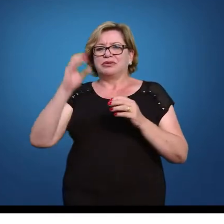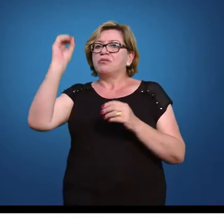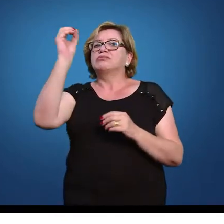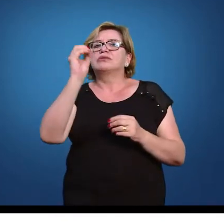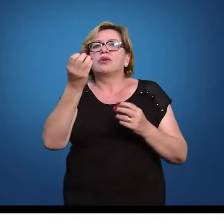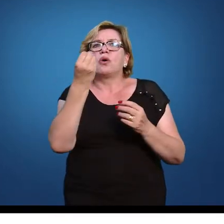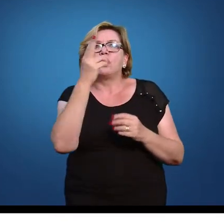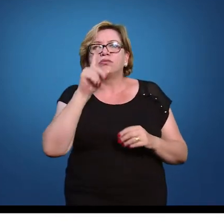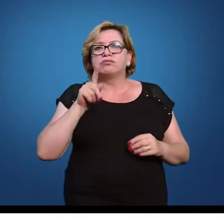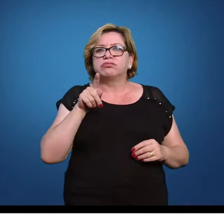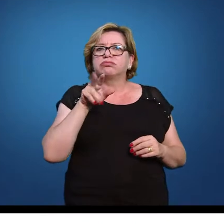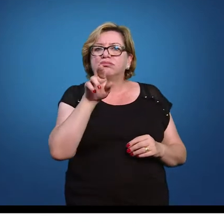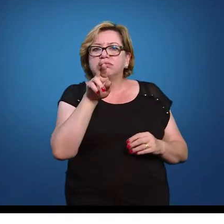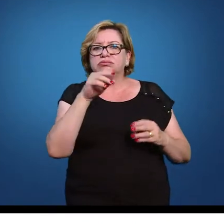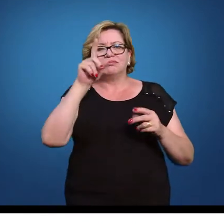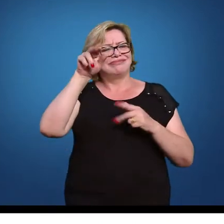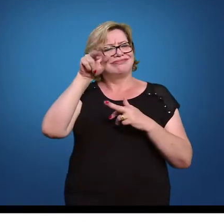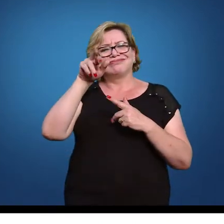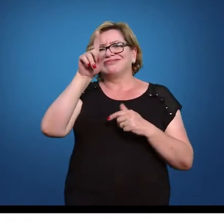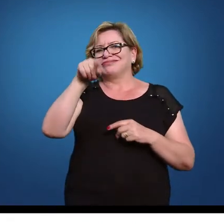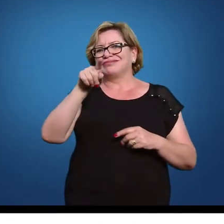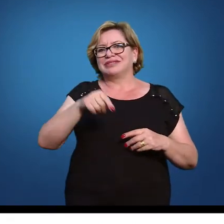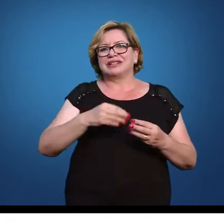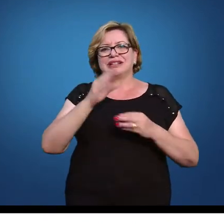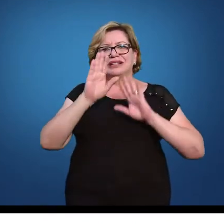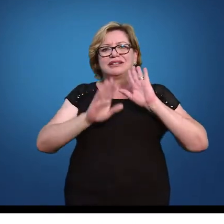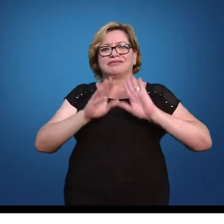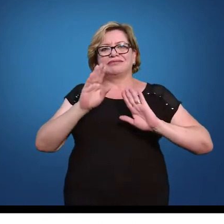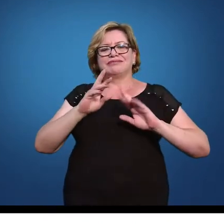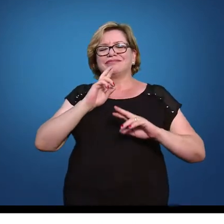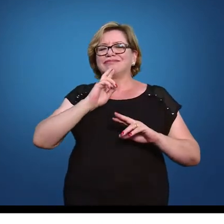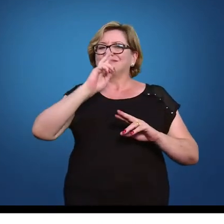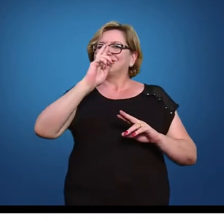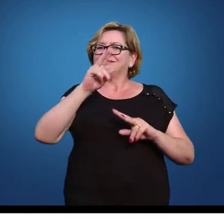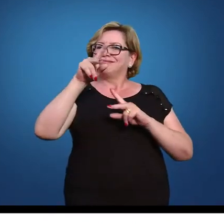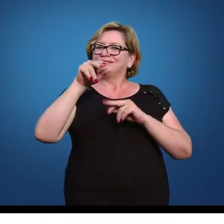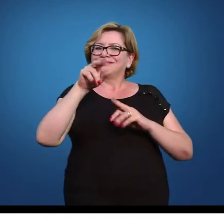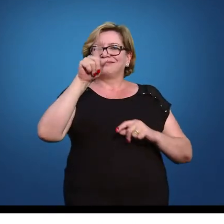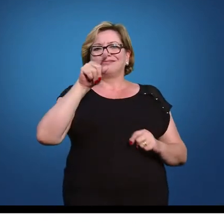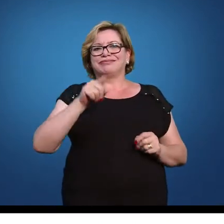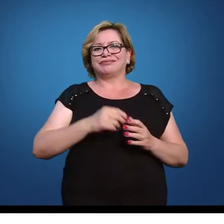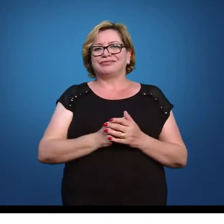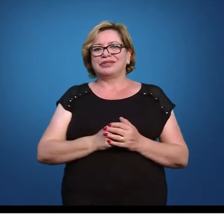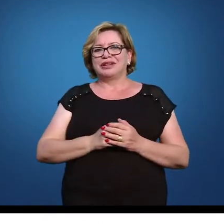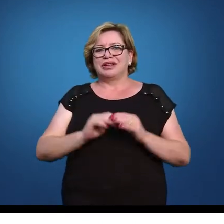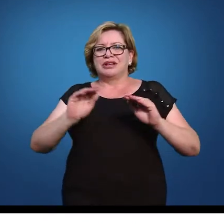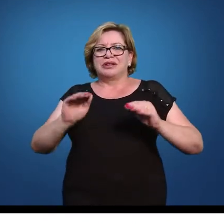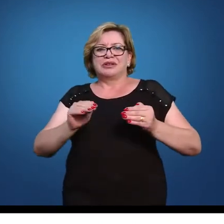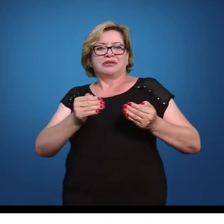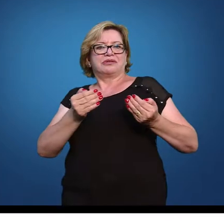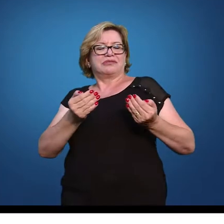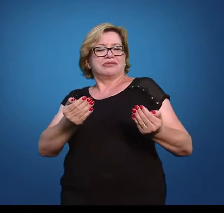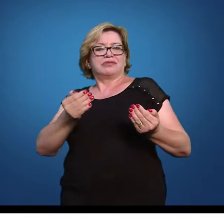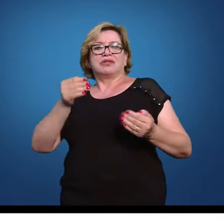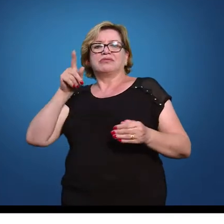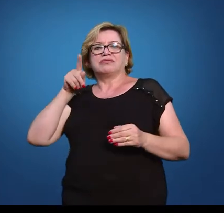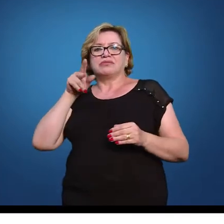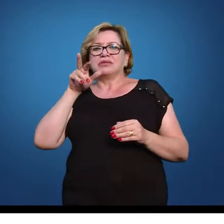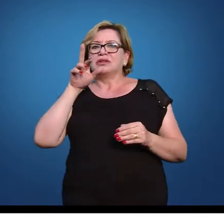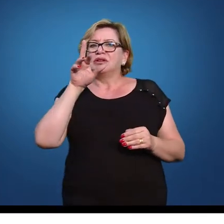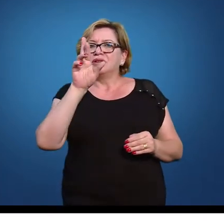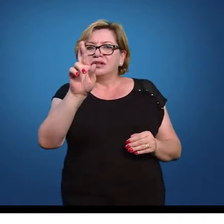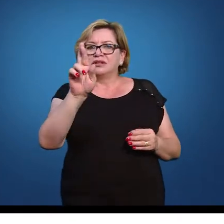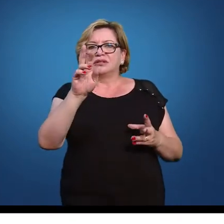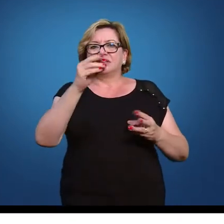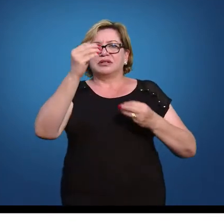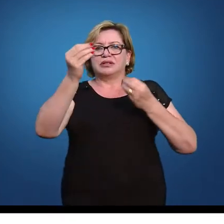percentual de alunos e quando eu estou falando qual a probabilidade, as respostas são iguais. Quando eu falo qual a probabilidade de um aluno ter